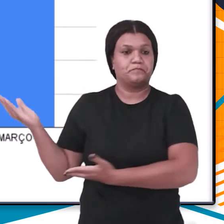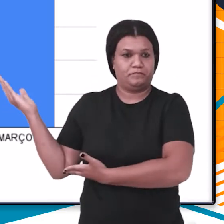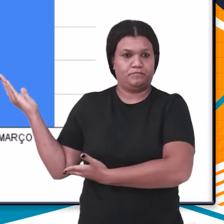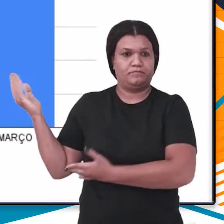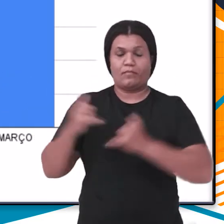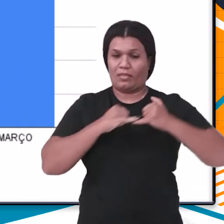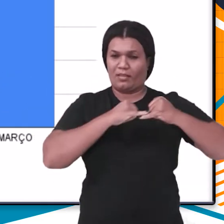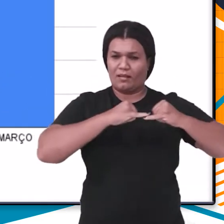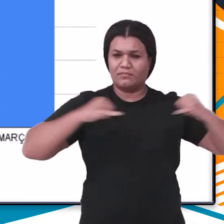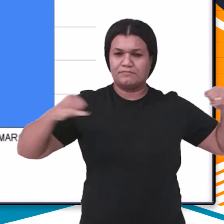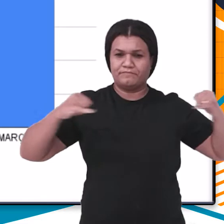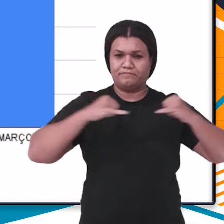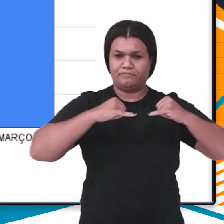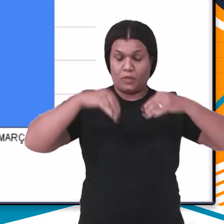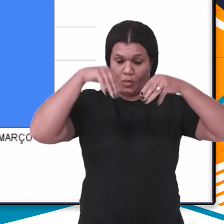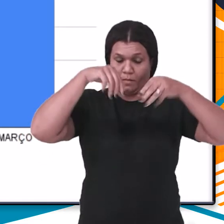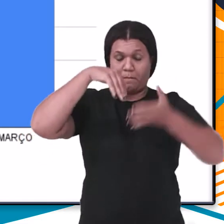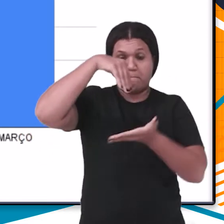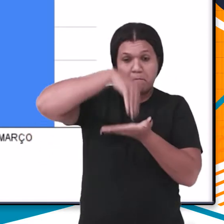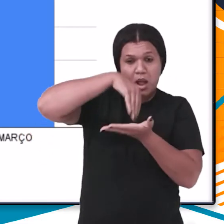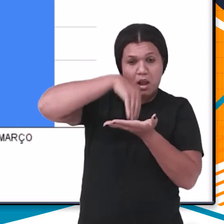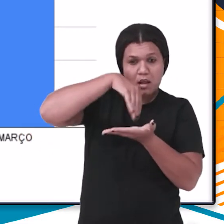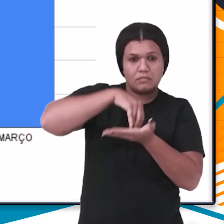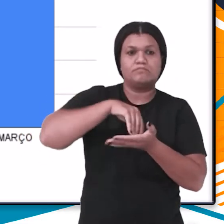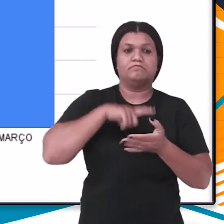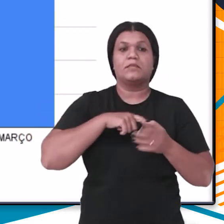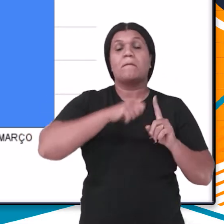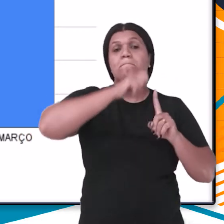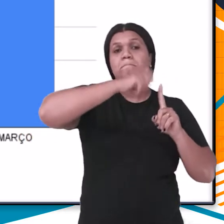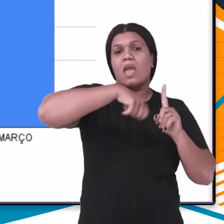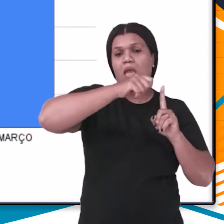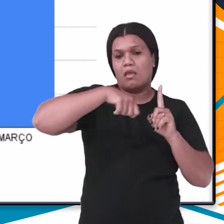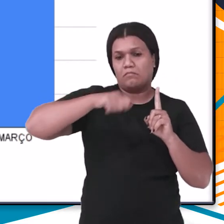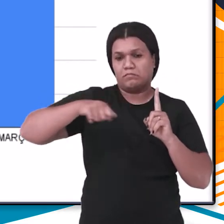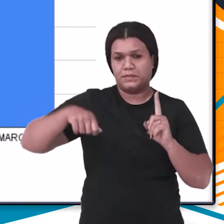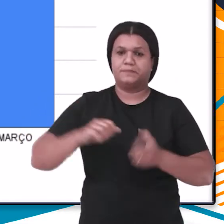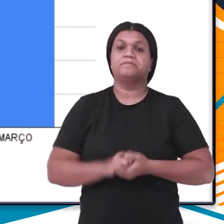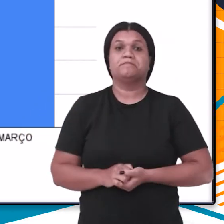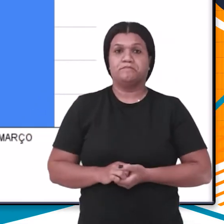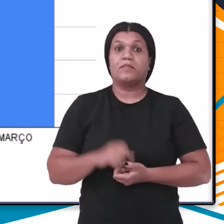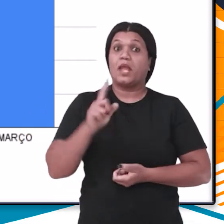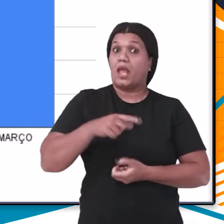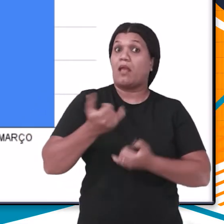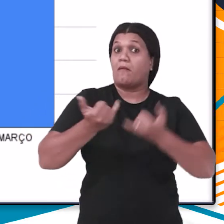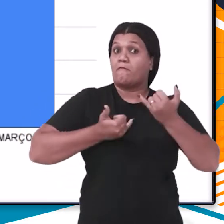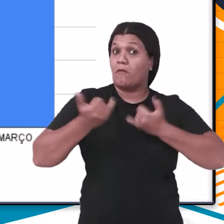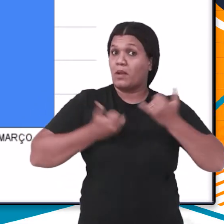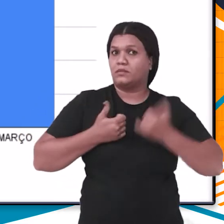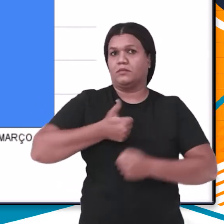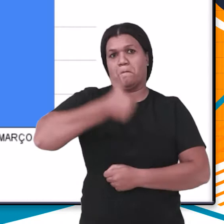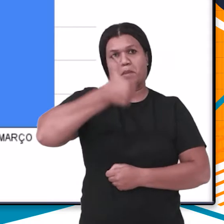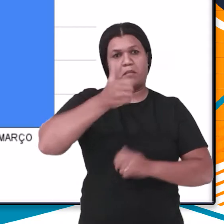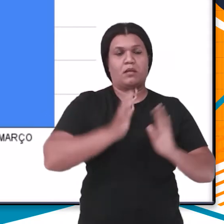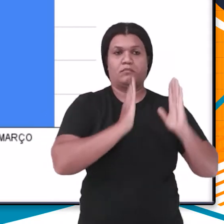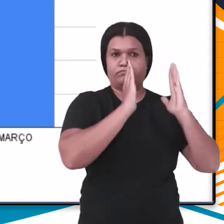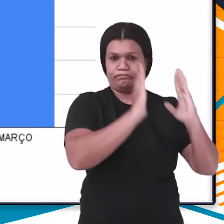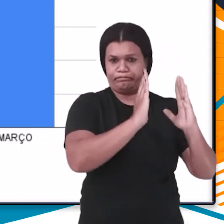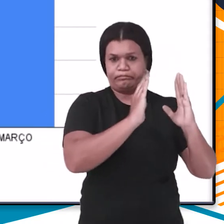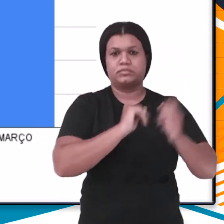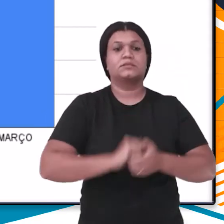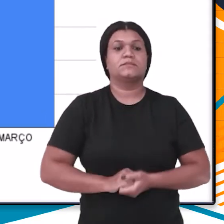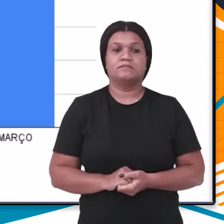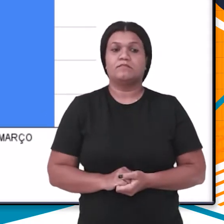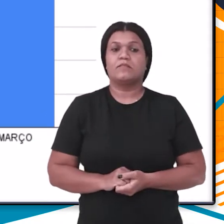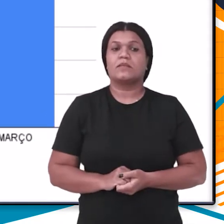eixo inferior ou horizontal. Nele estão os meses, ou seja, os dados da primeira coluna.